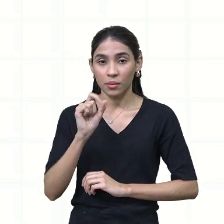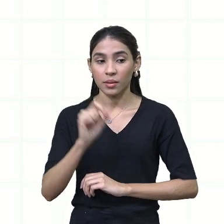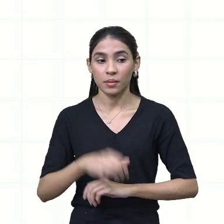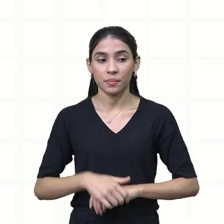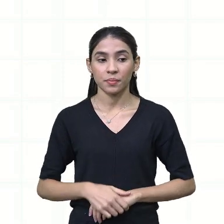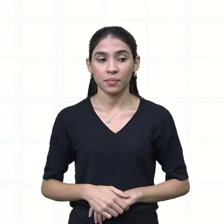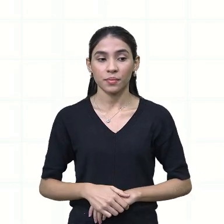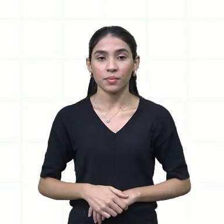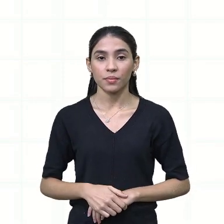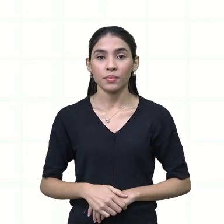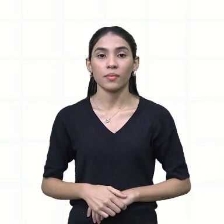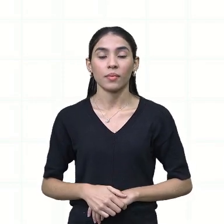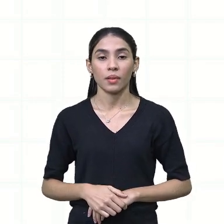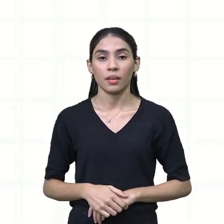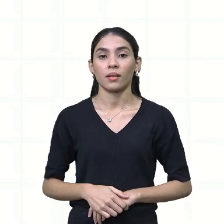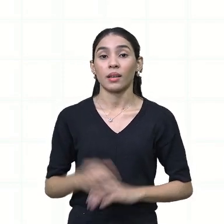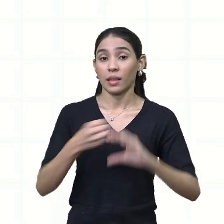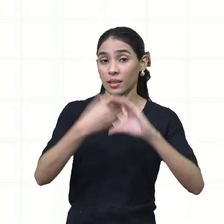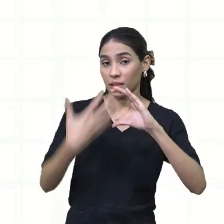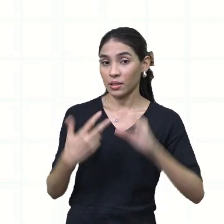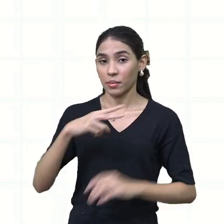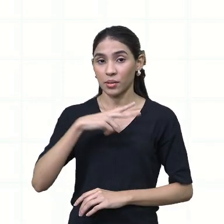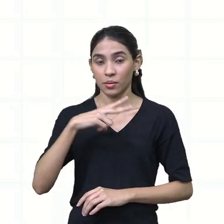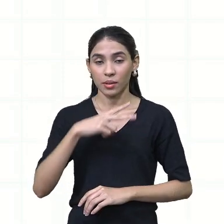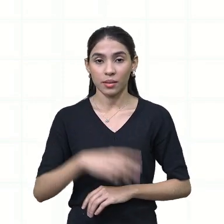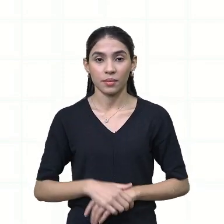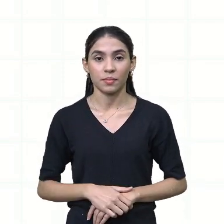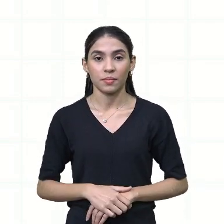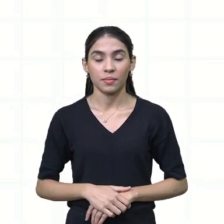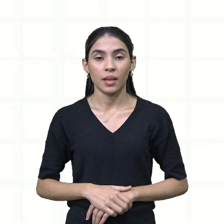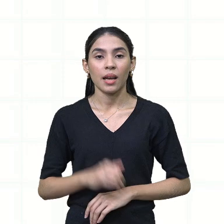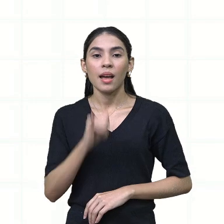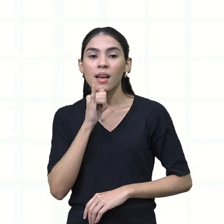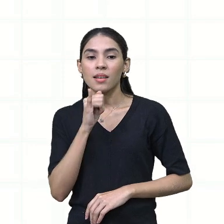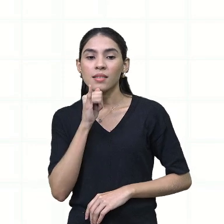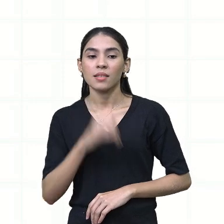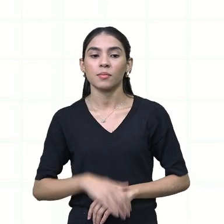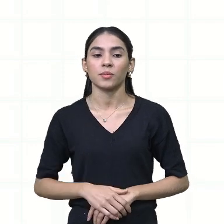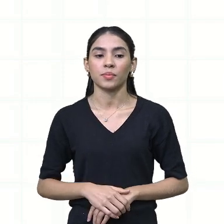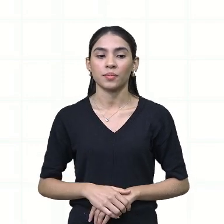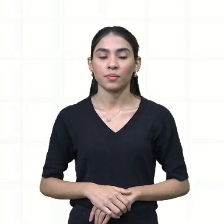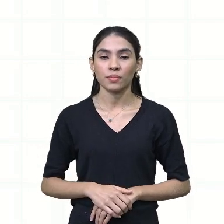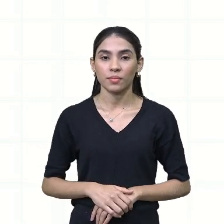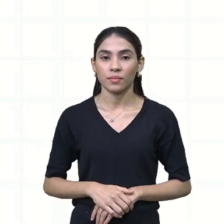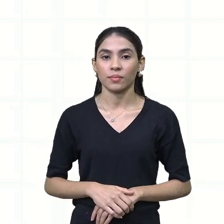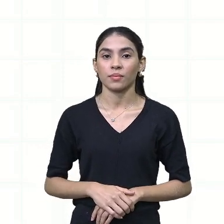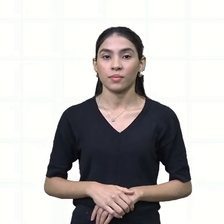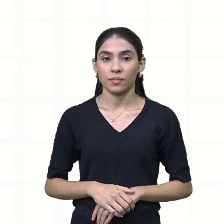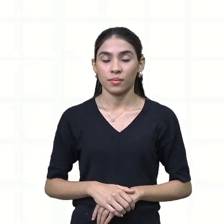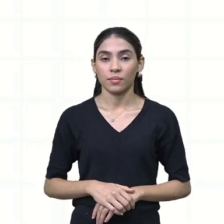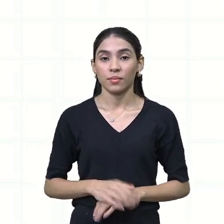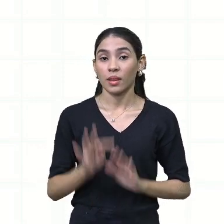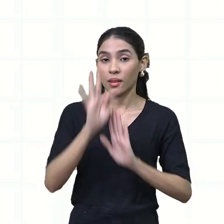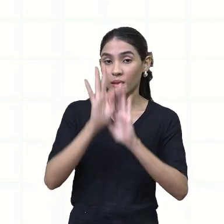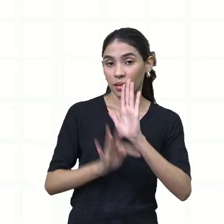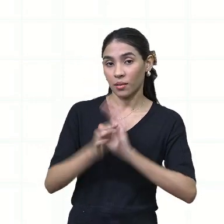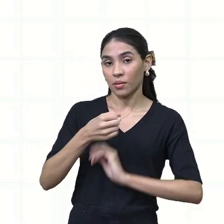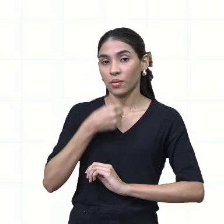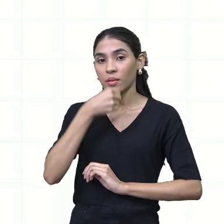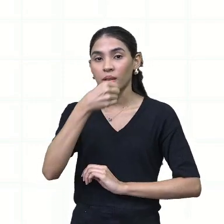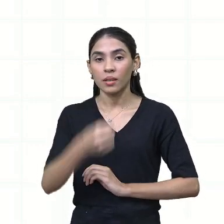particularidades, né? A composição de um texto jornalístico é